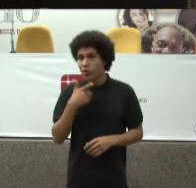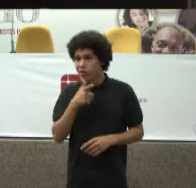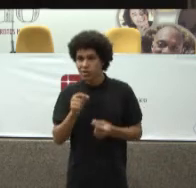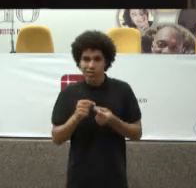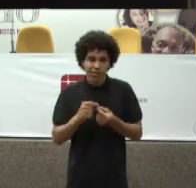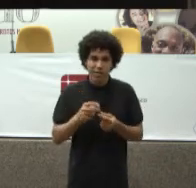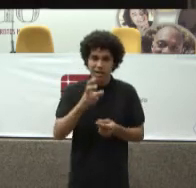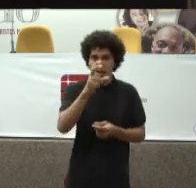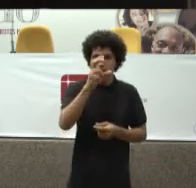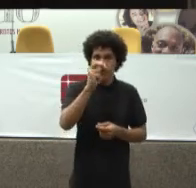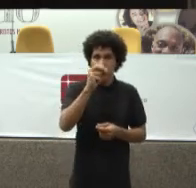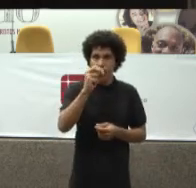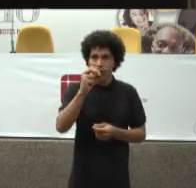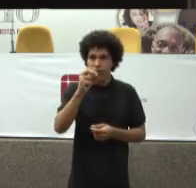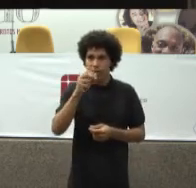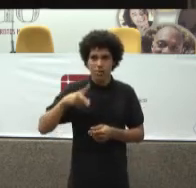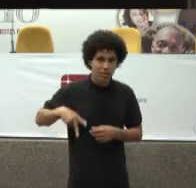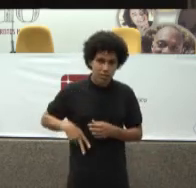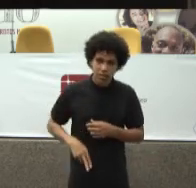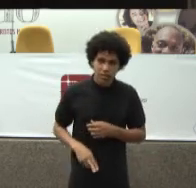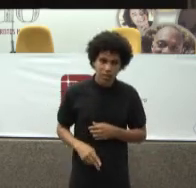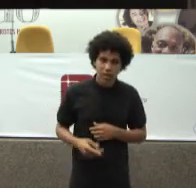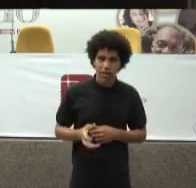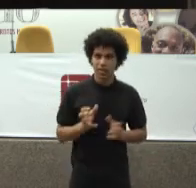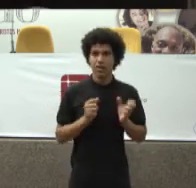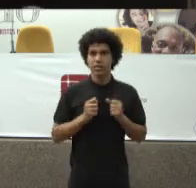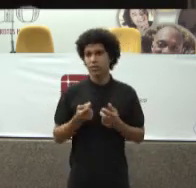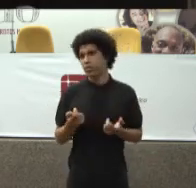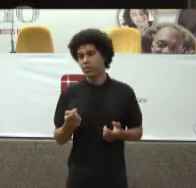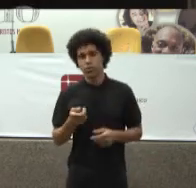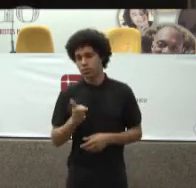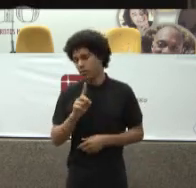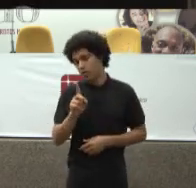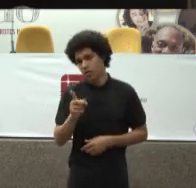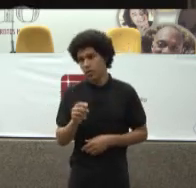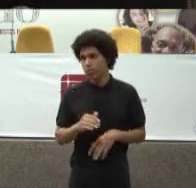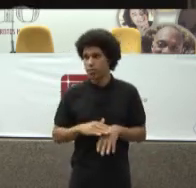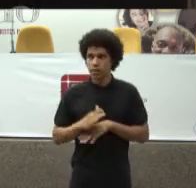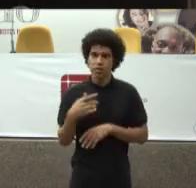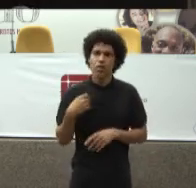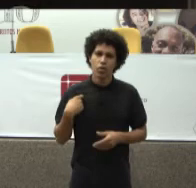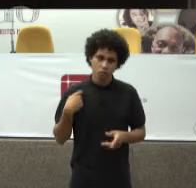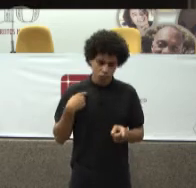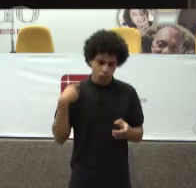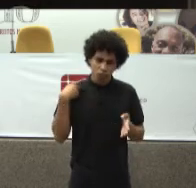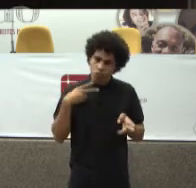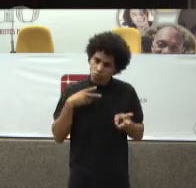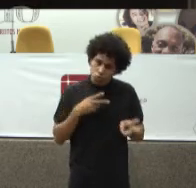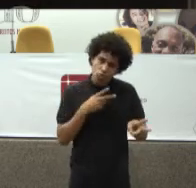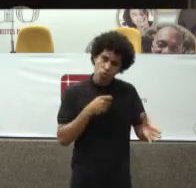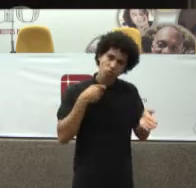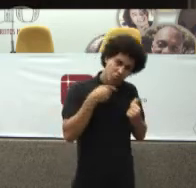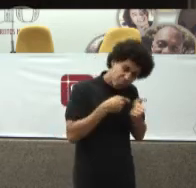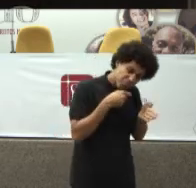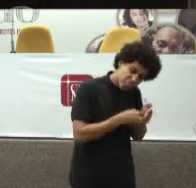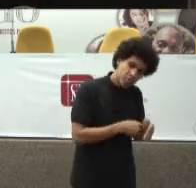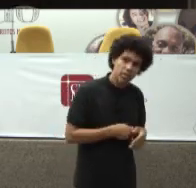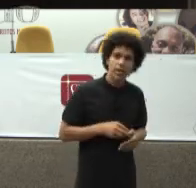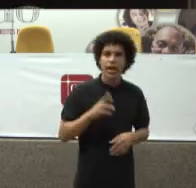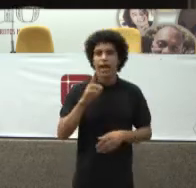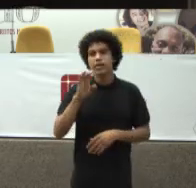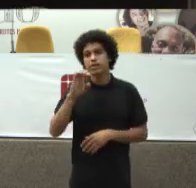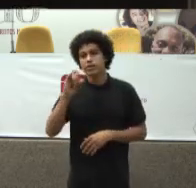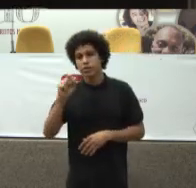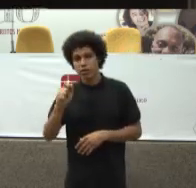ortopedia E receberam tanto Não é só isso E eu continuo insistindo É ressarcimento Federal A